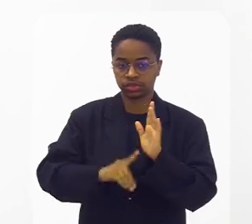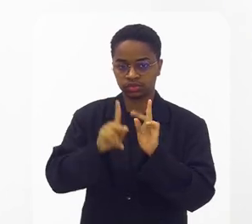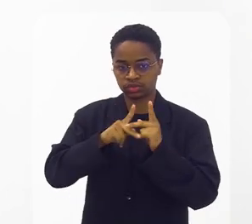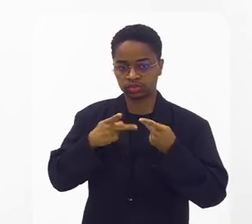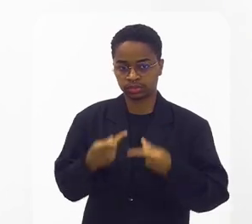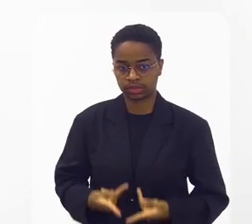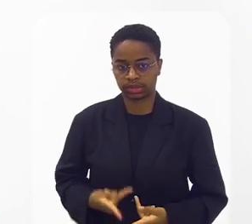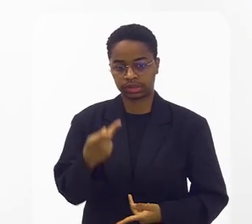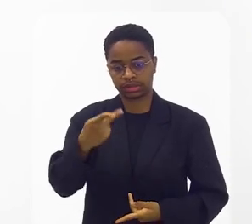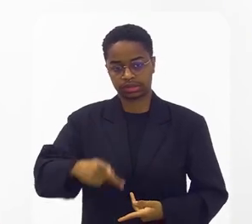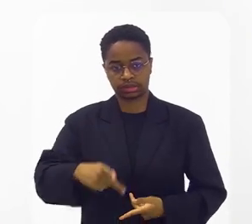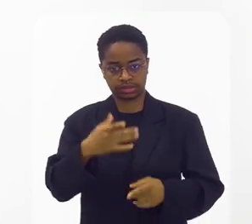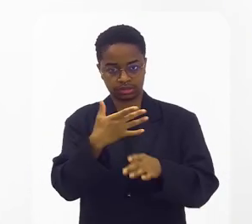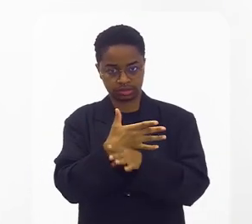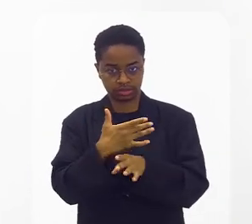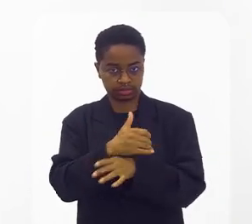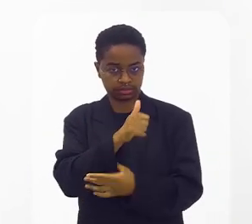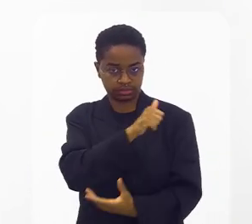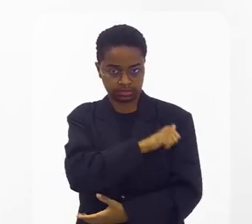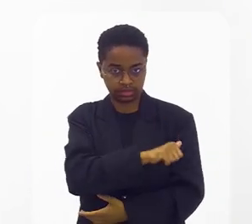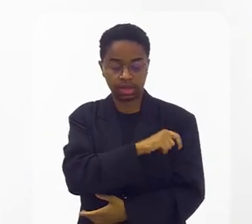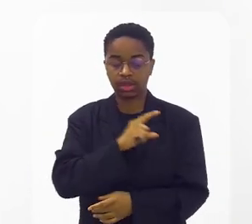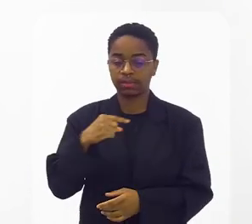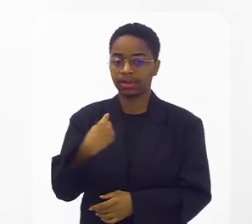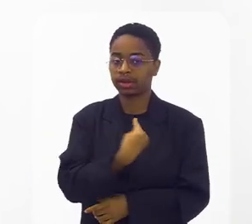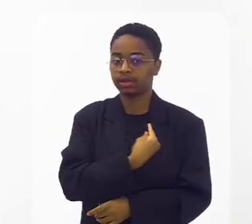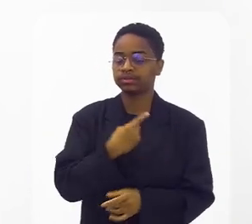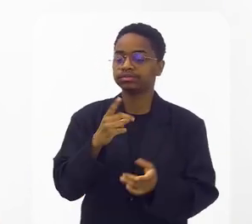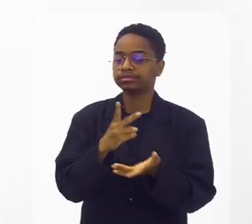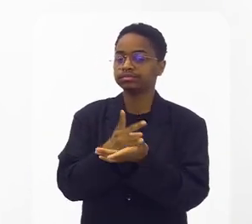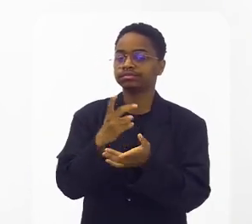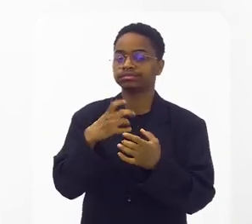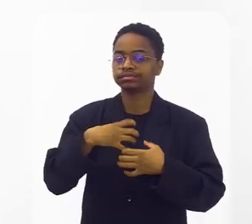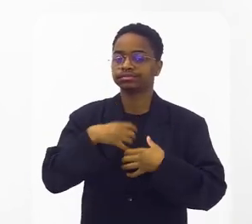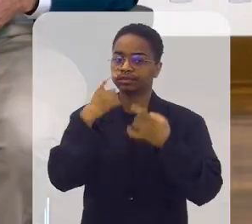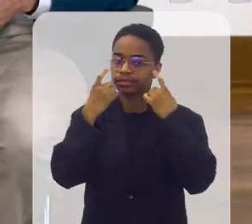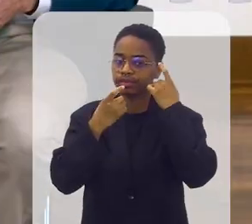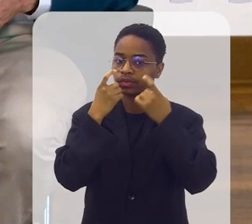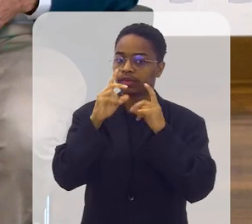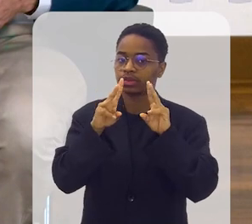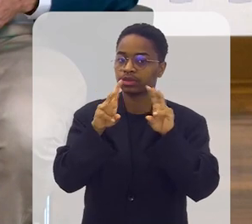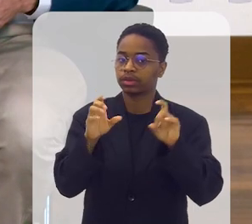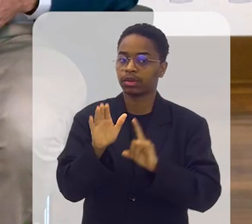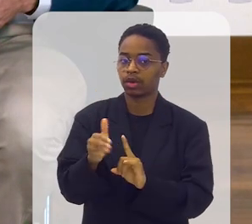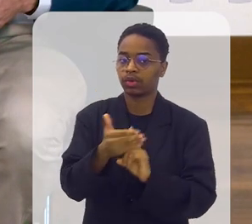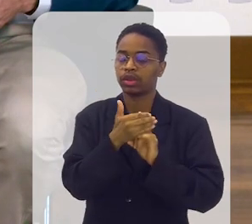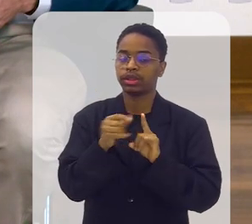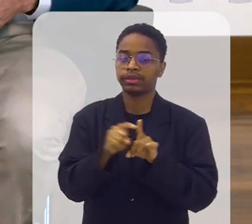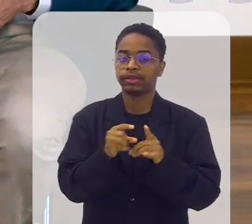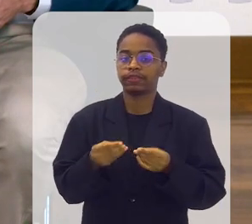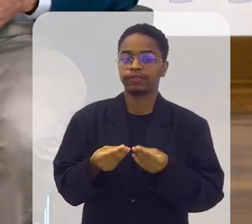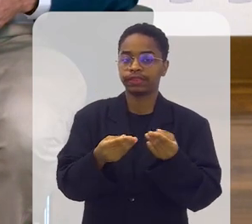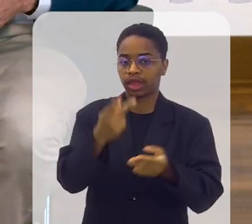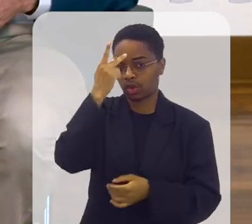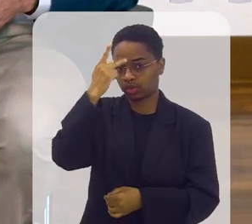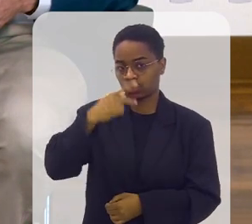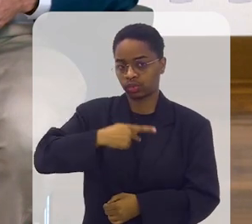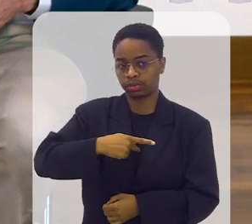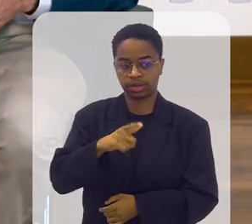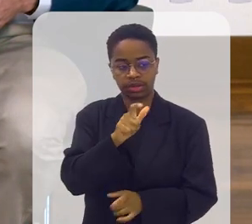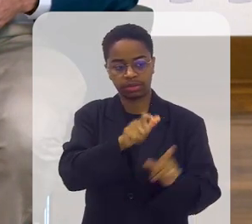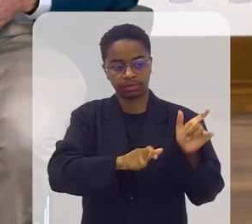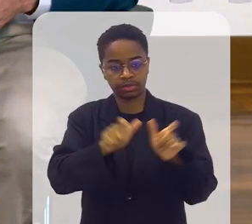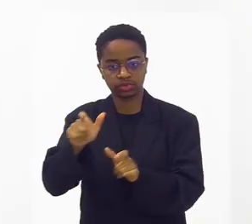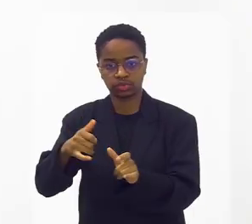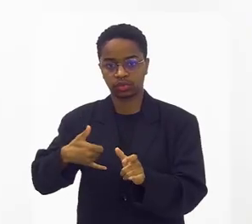município. E a gente se preocupava muito com essa questão do acolhimento, inclusive, de favorecer a autonomia da